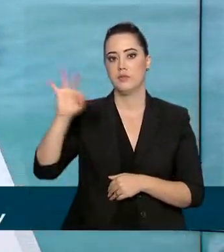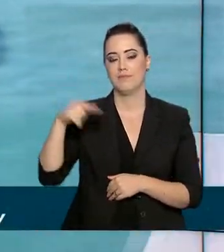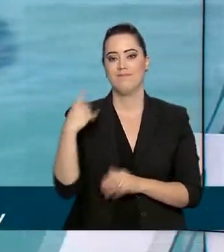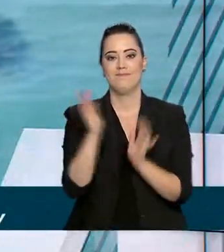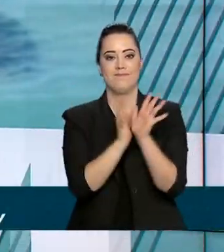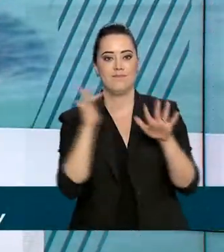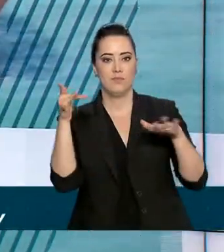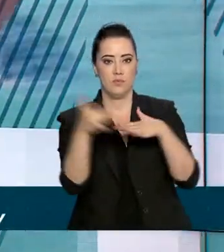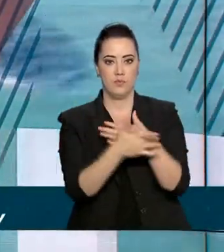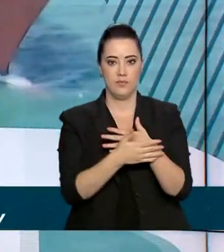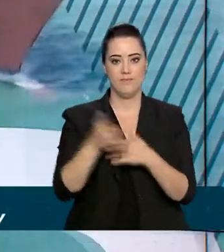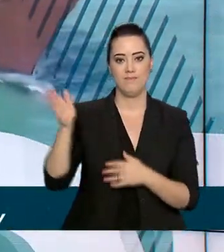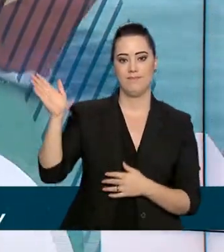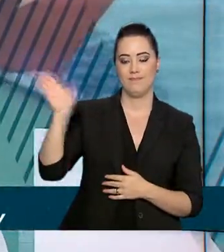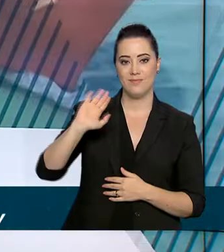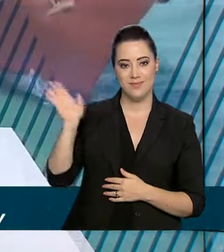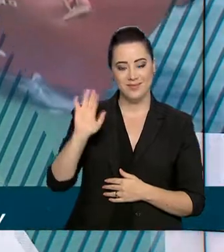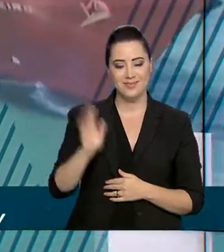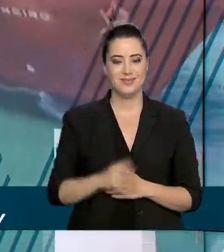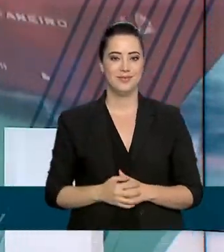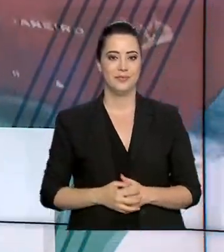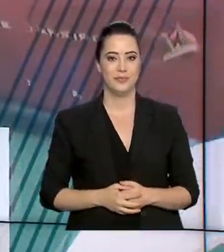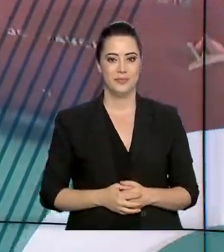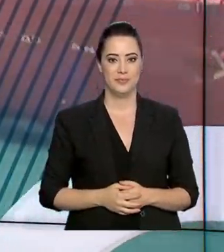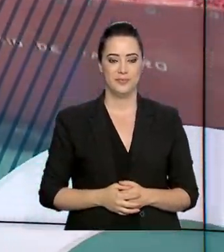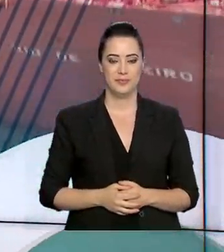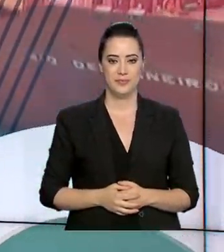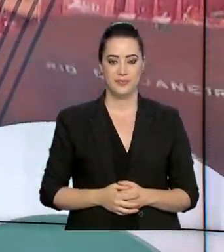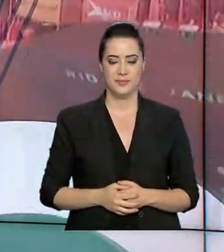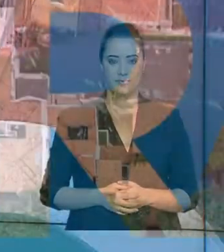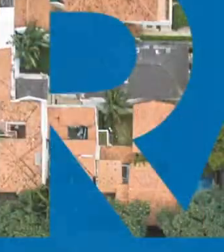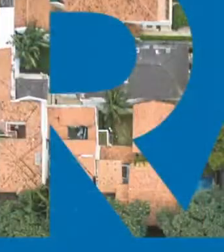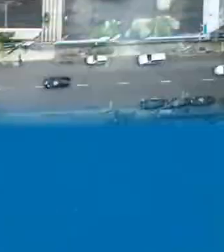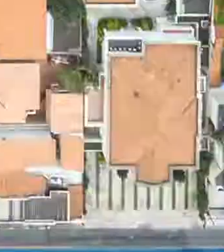nas nossas redes sociais. Nos vemos na próxima edição. Até lá!